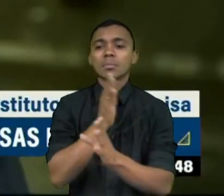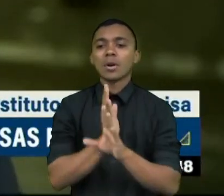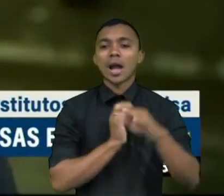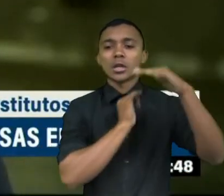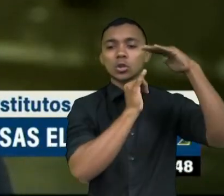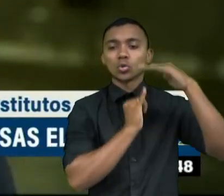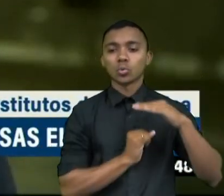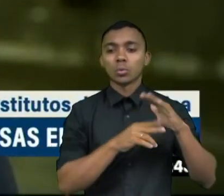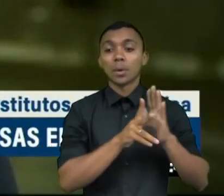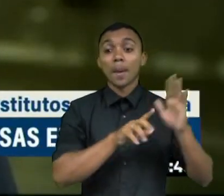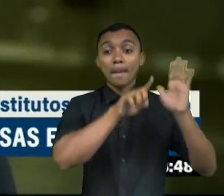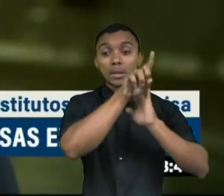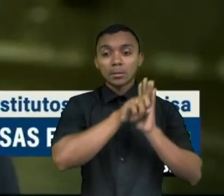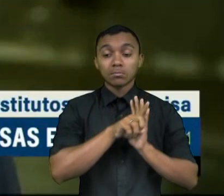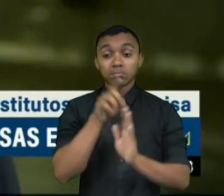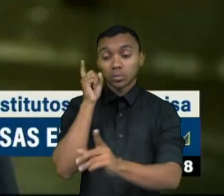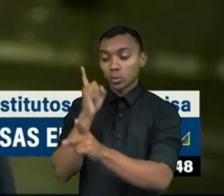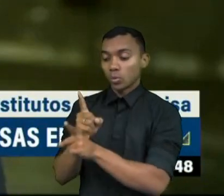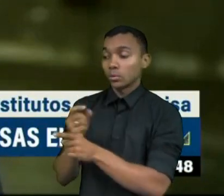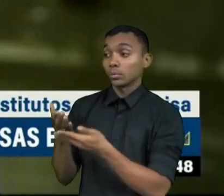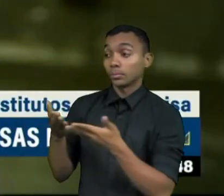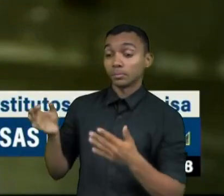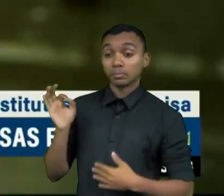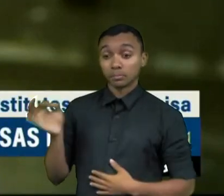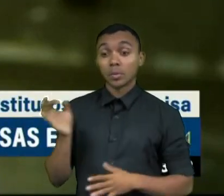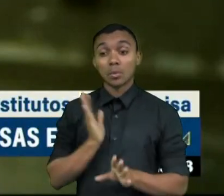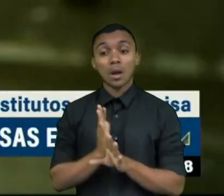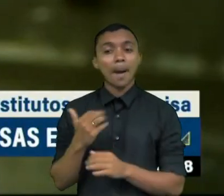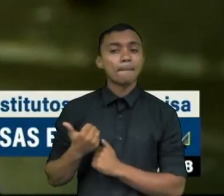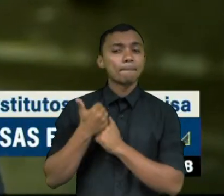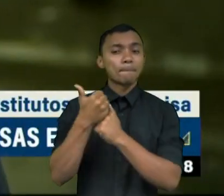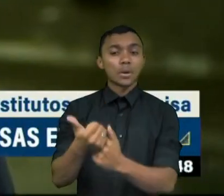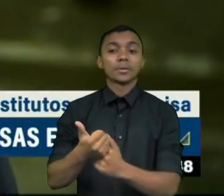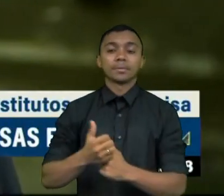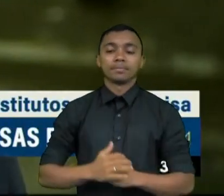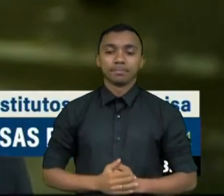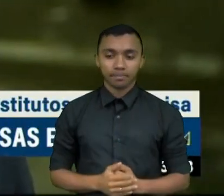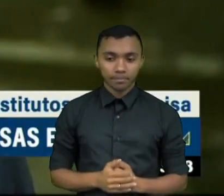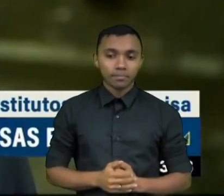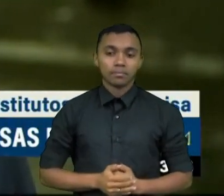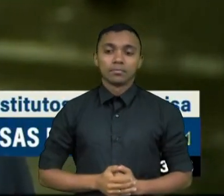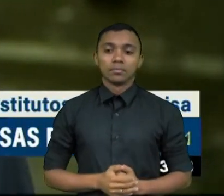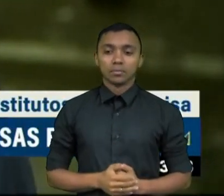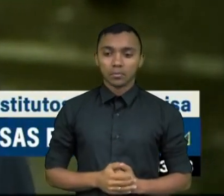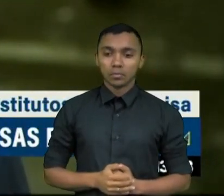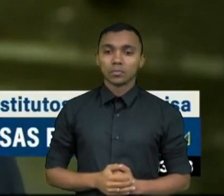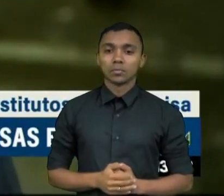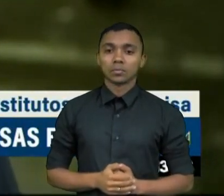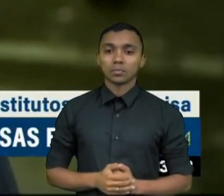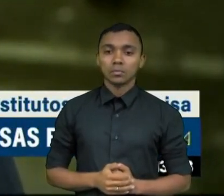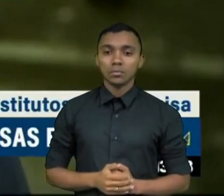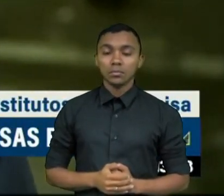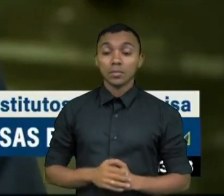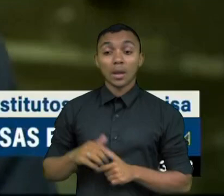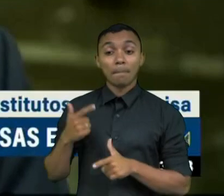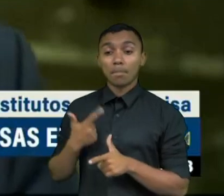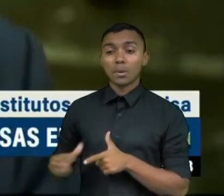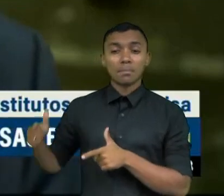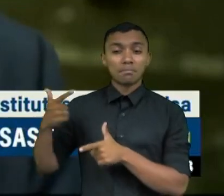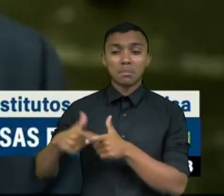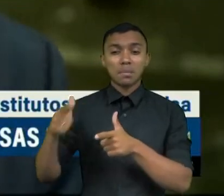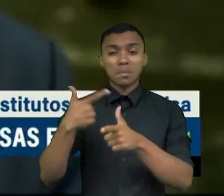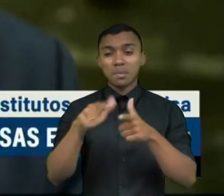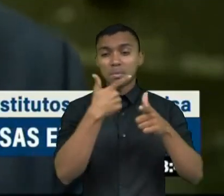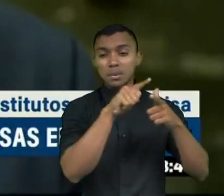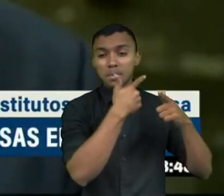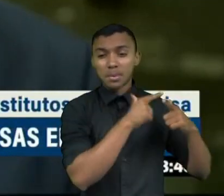Pesquisa é comprado para ajudar alguém. Tem sido tragédias atrás de tragédias de